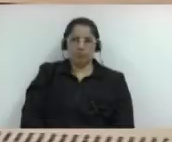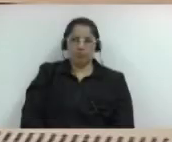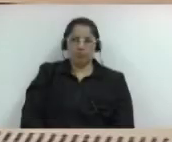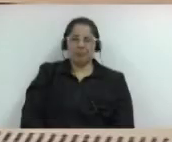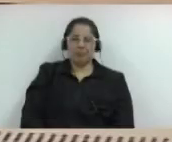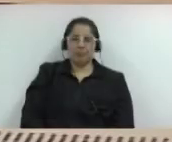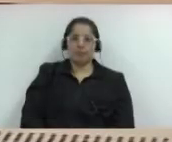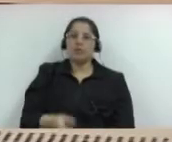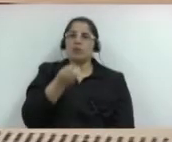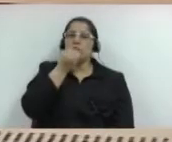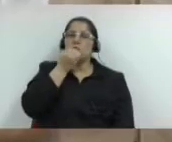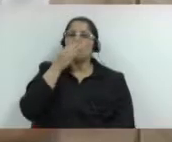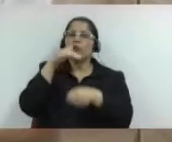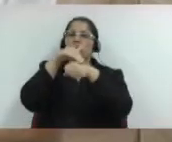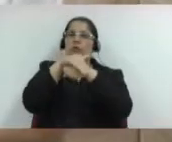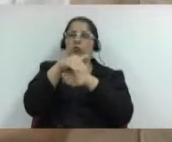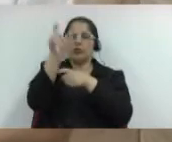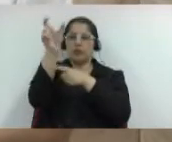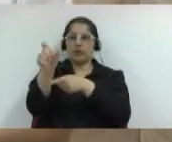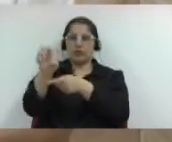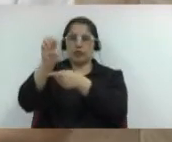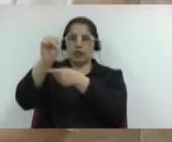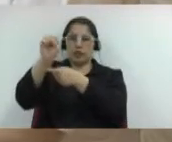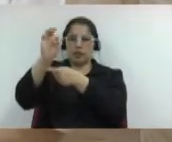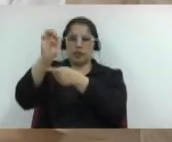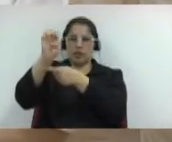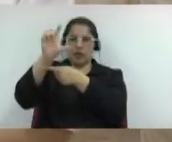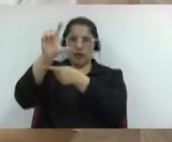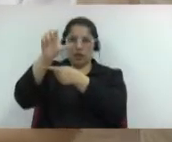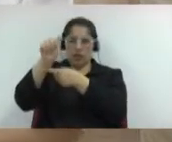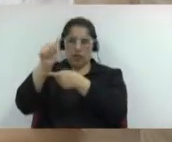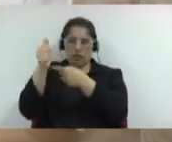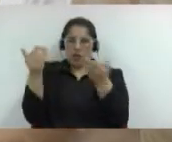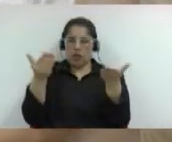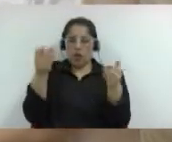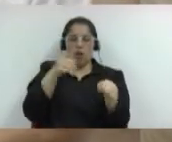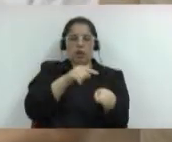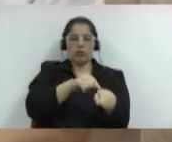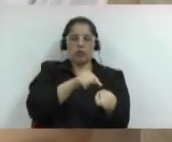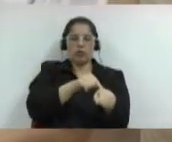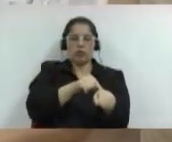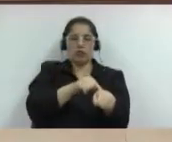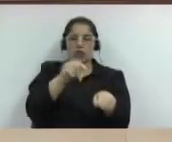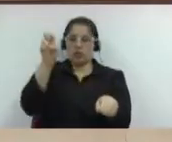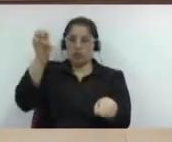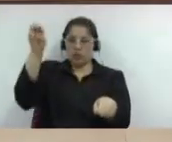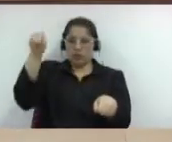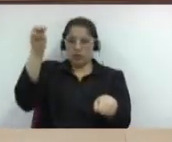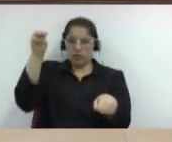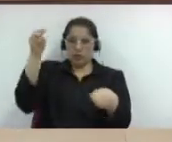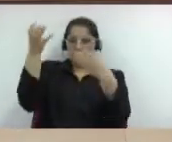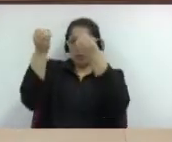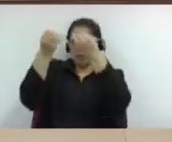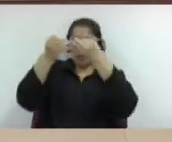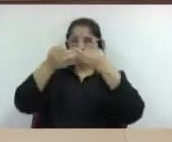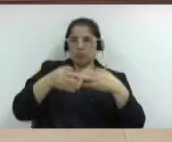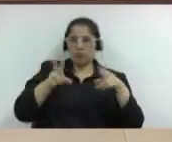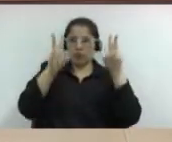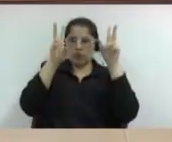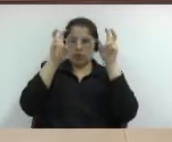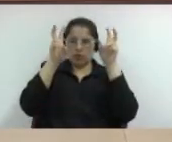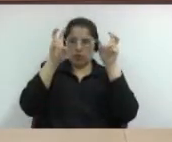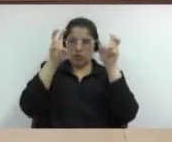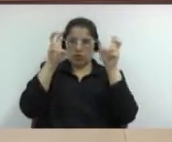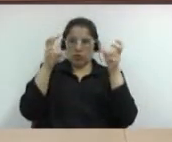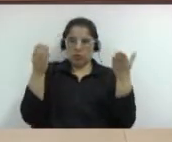Boa noite, Estela. A partir desse momento, você tem cinco minutos para deliberar sobre o assunto que lhe